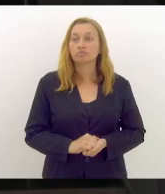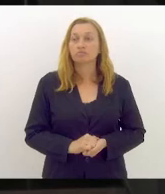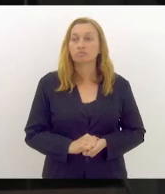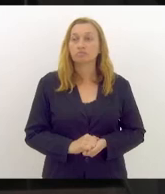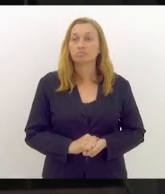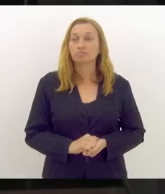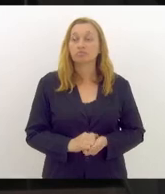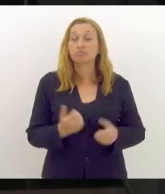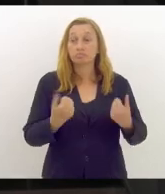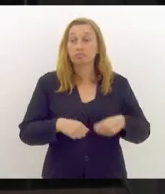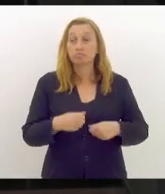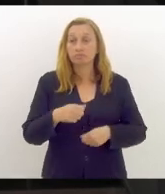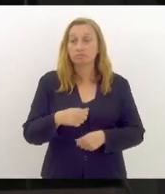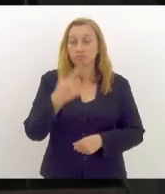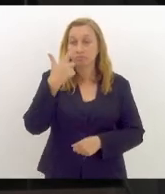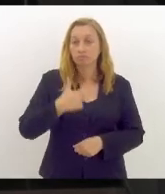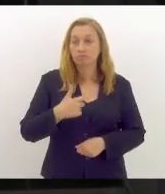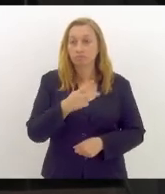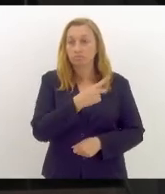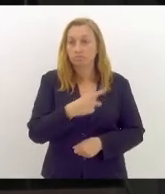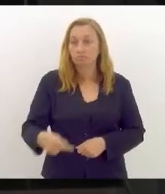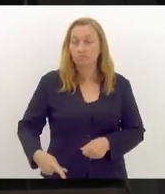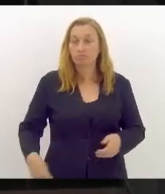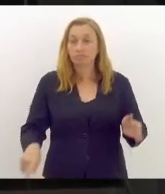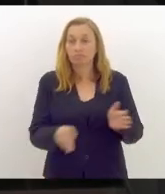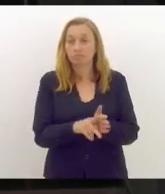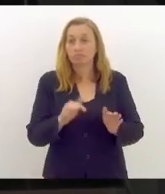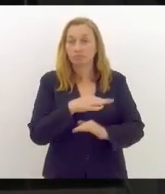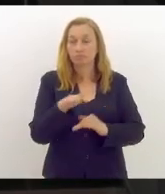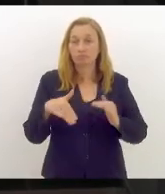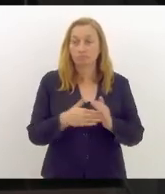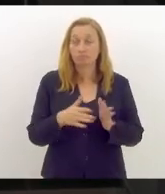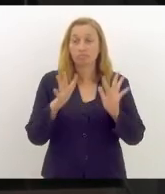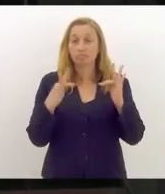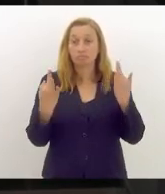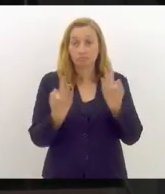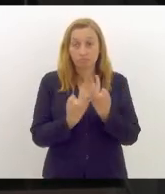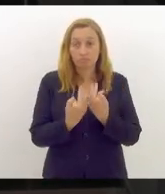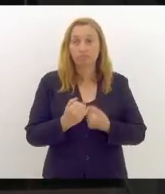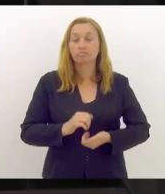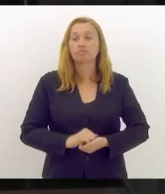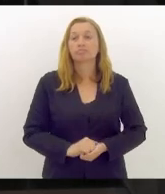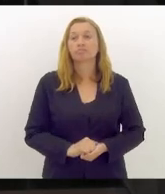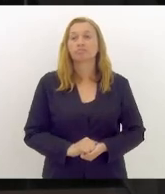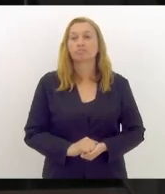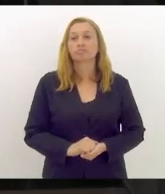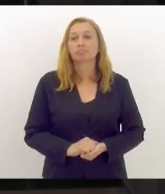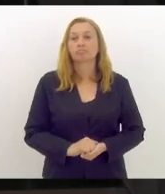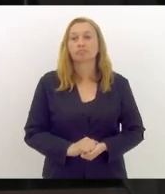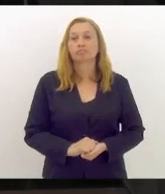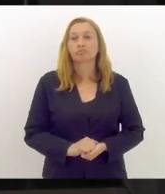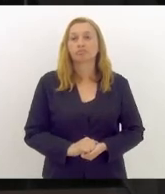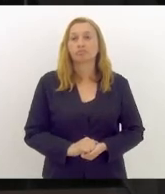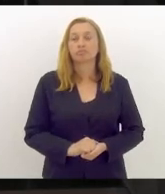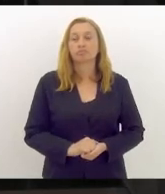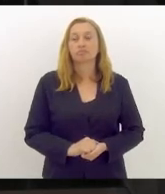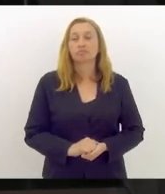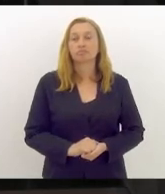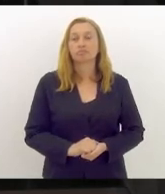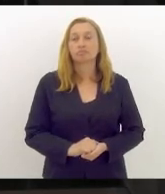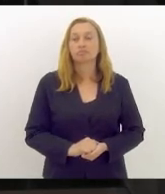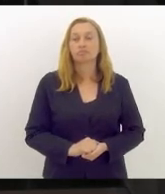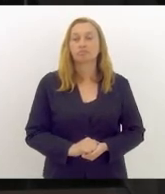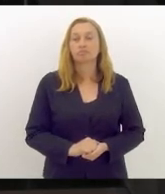o presidente presidente de todos. As famílias com cizâneas